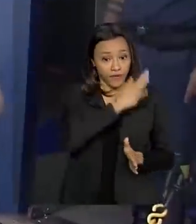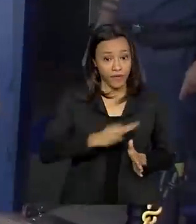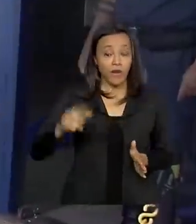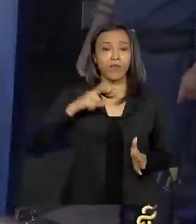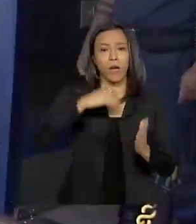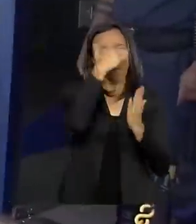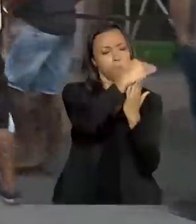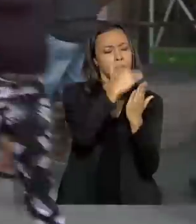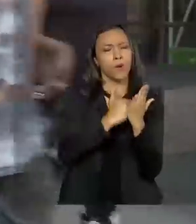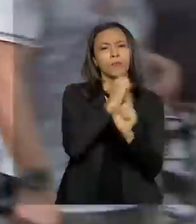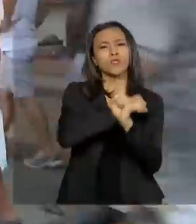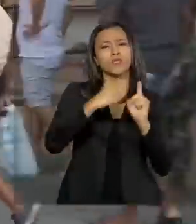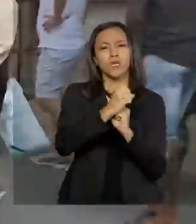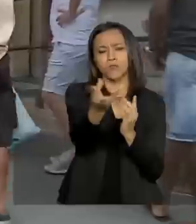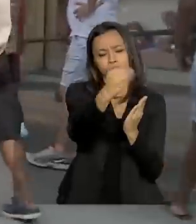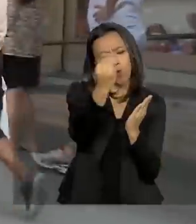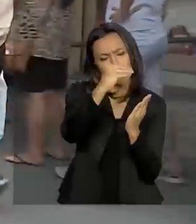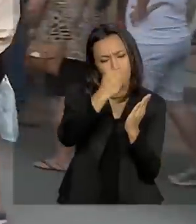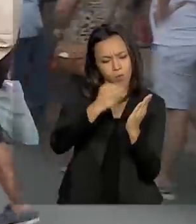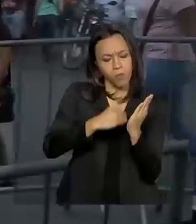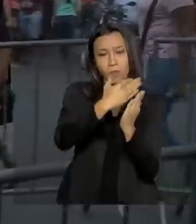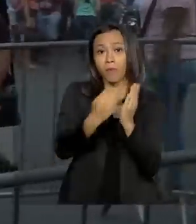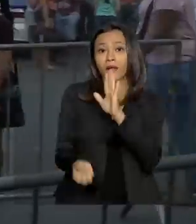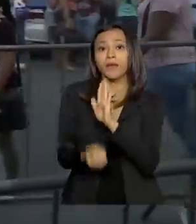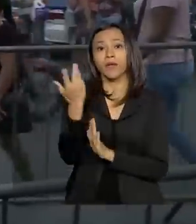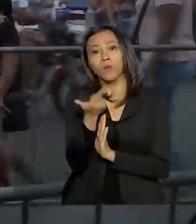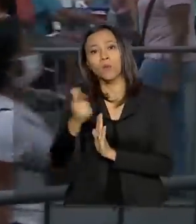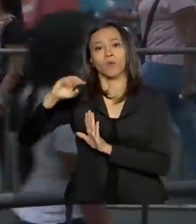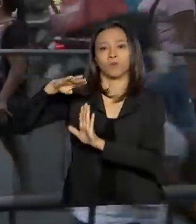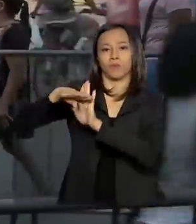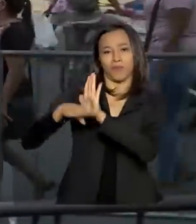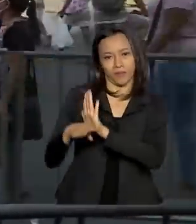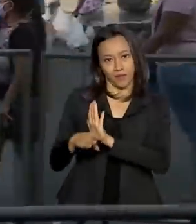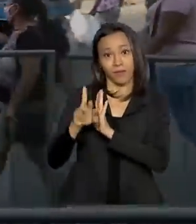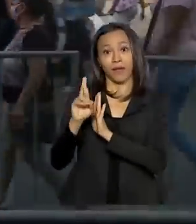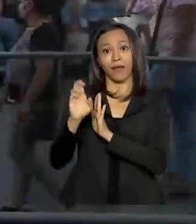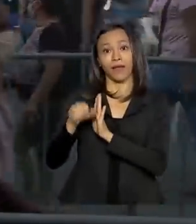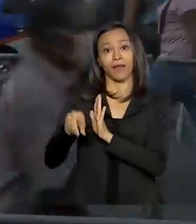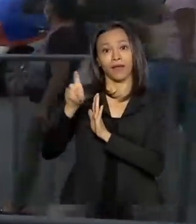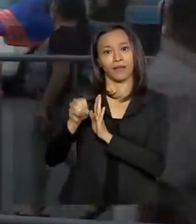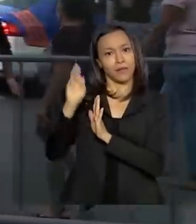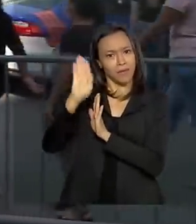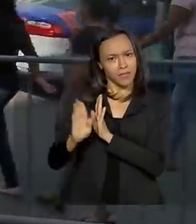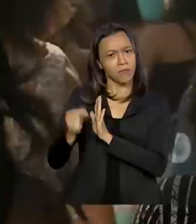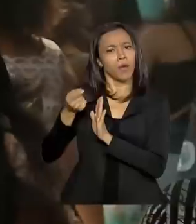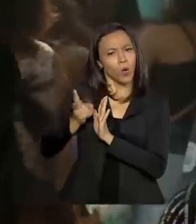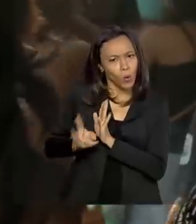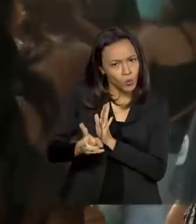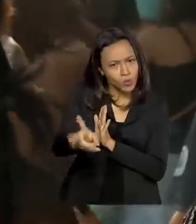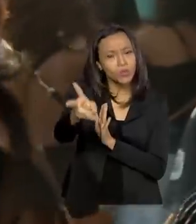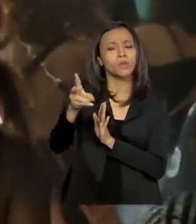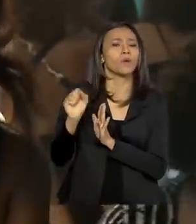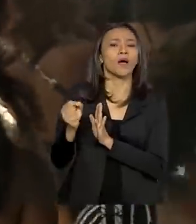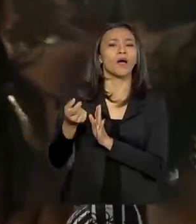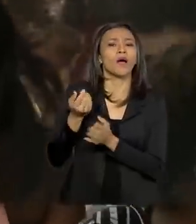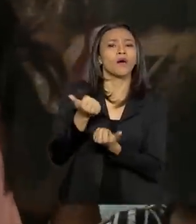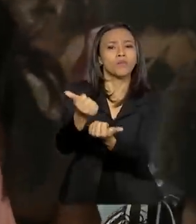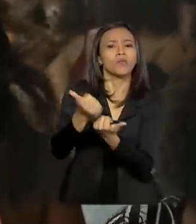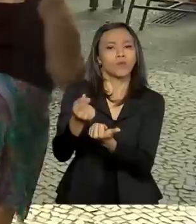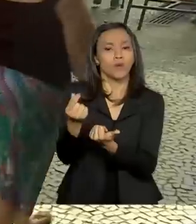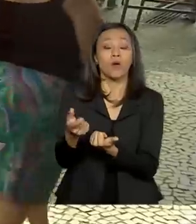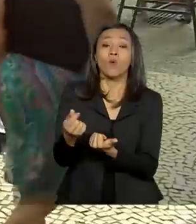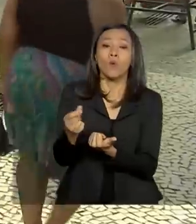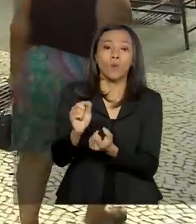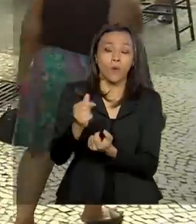programas sociais para criar o Renda Brasil, que vai garantir renda mínima permanente pós pandemia. O programa